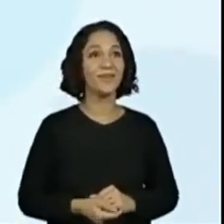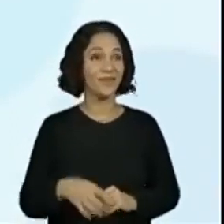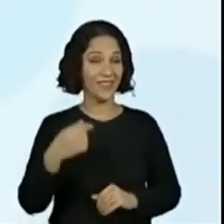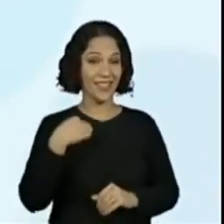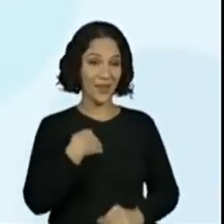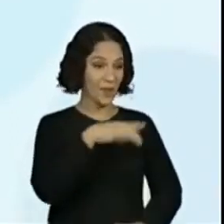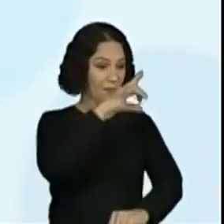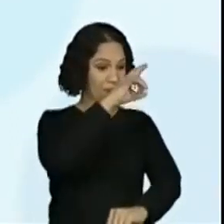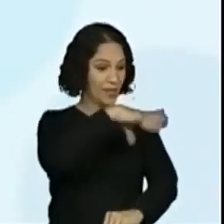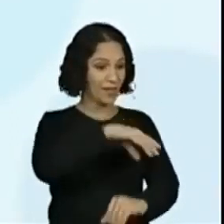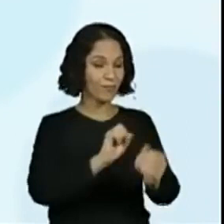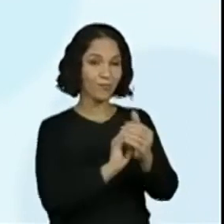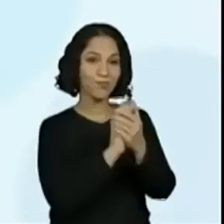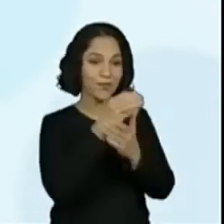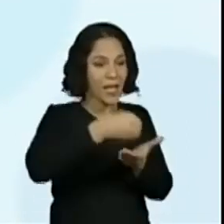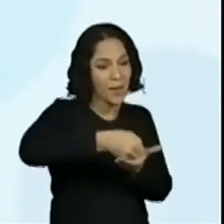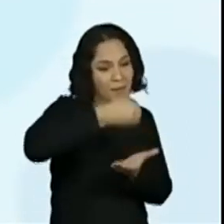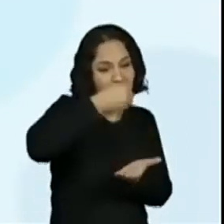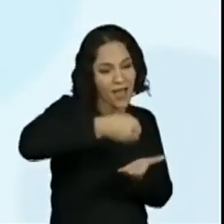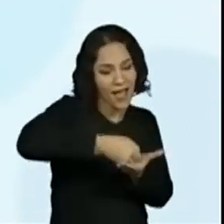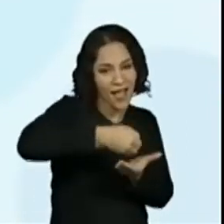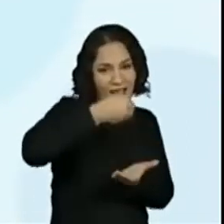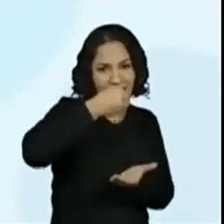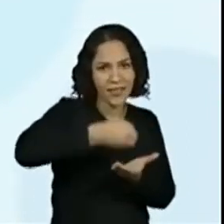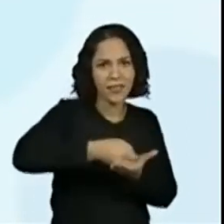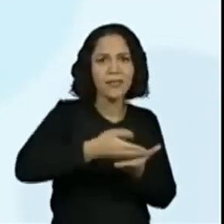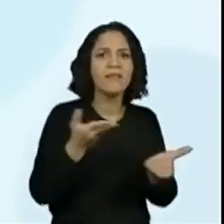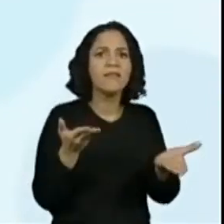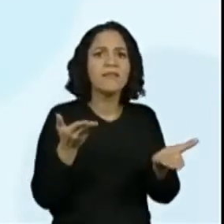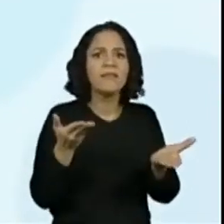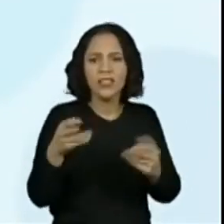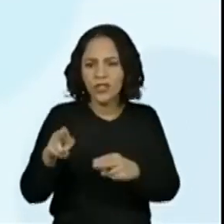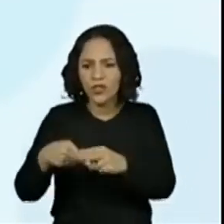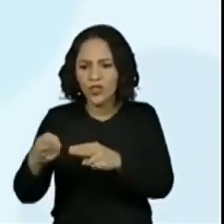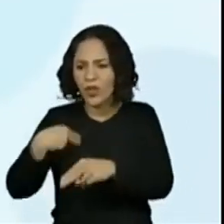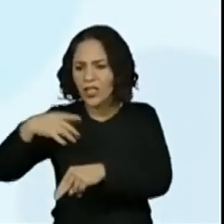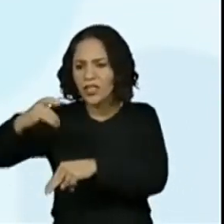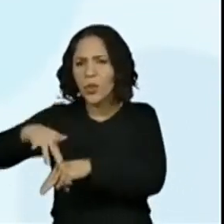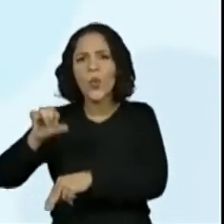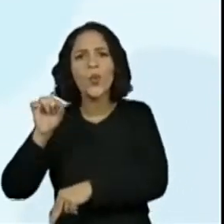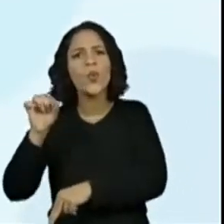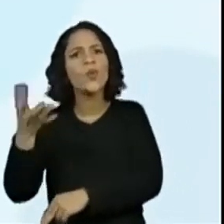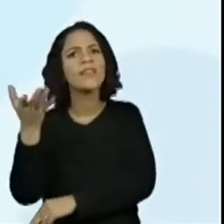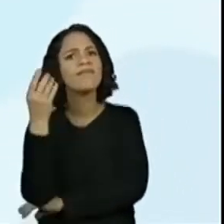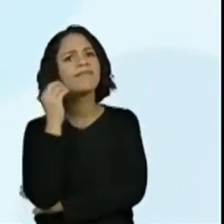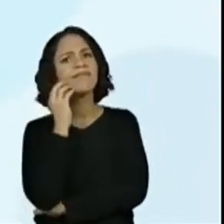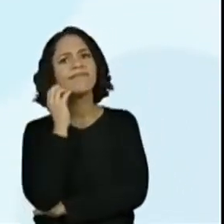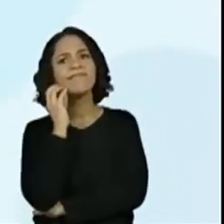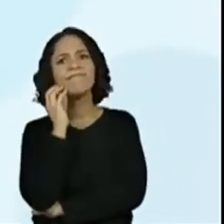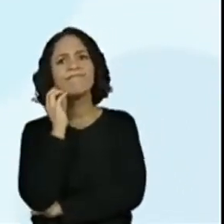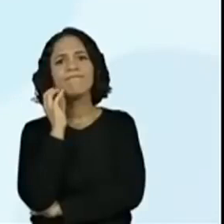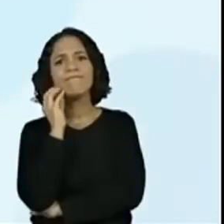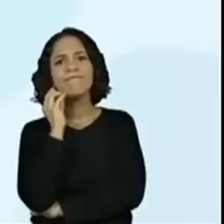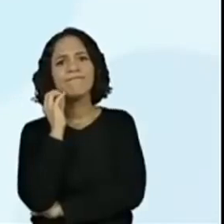Plantei um abacateiro, para comer abacate. Mas não sei o que plantar, para comer chocolate.